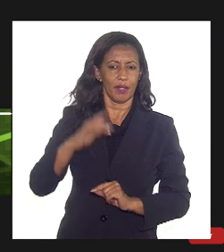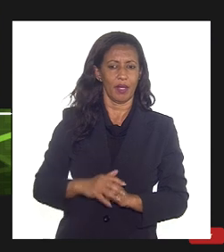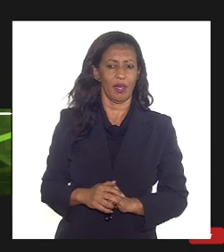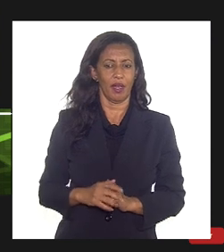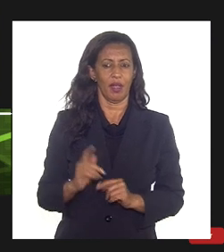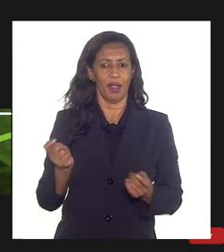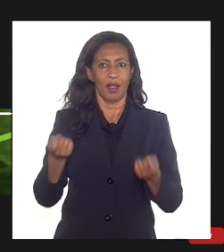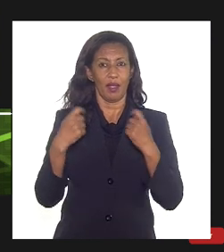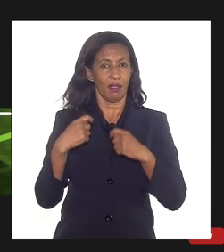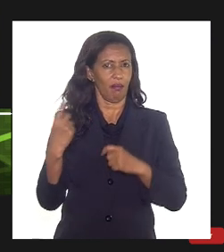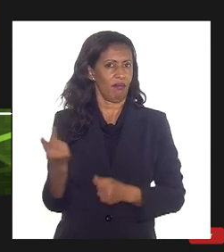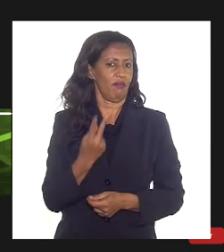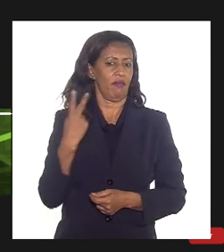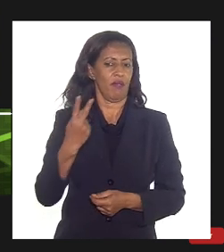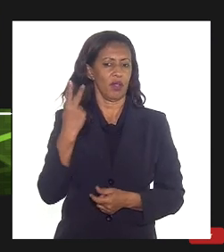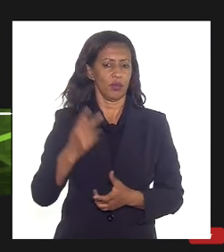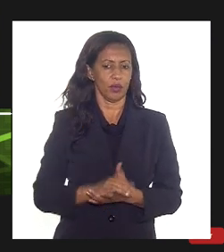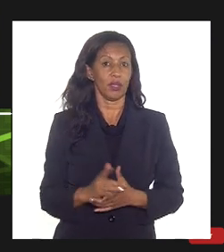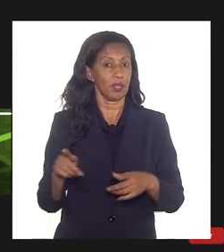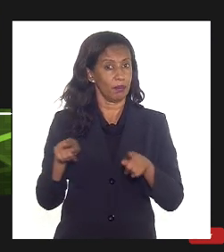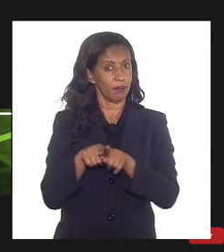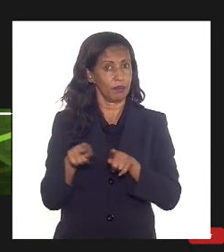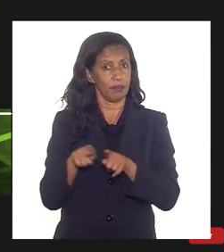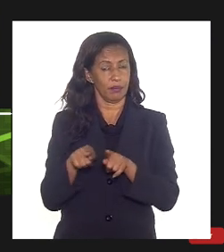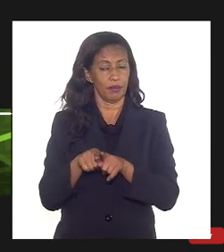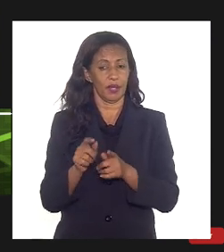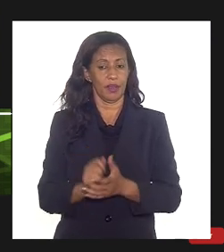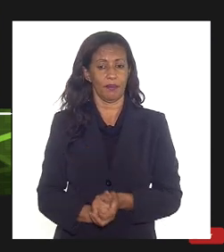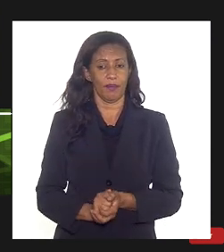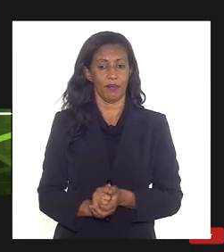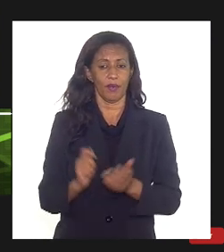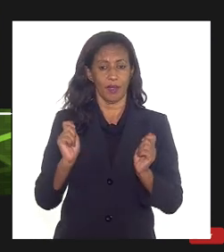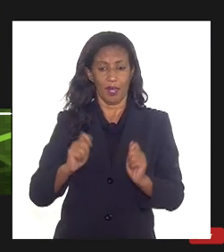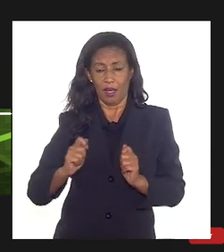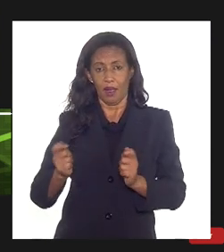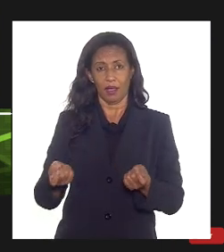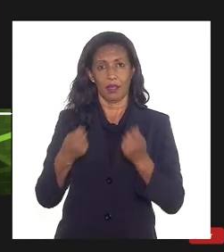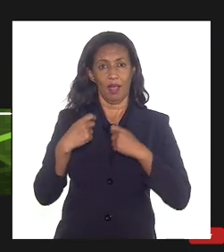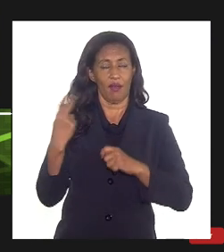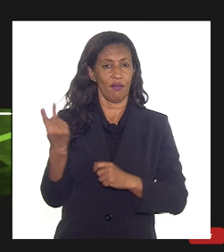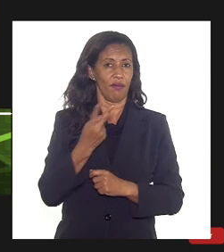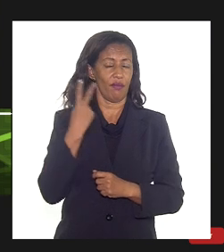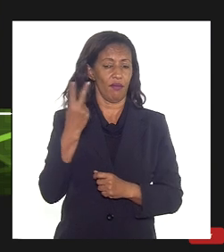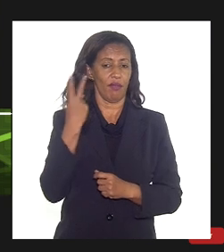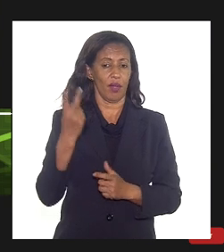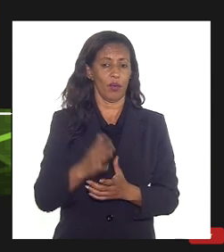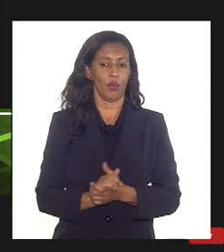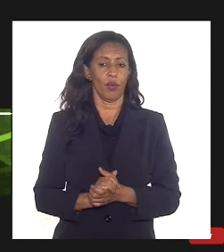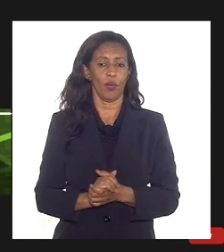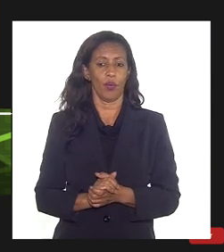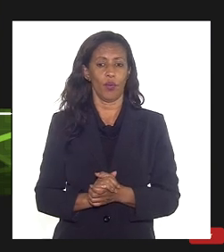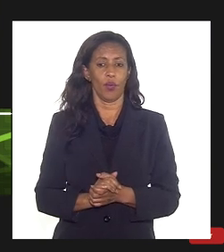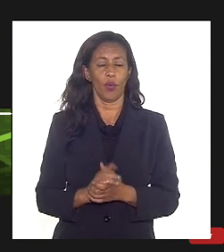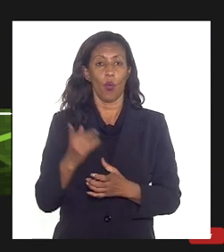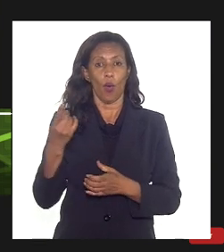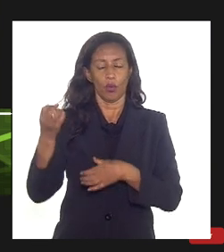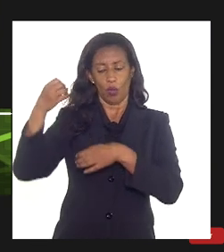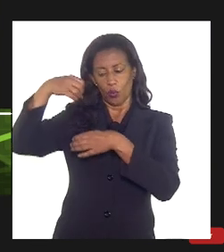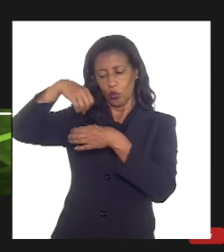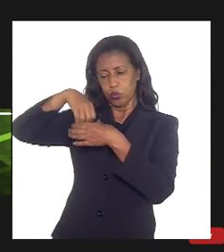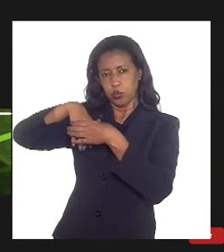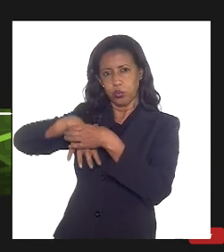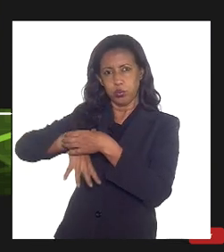traz muito valor também ela pode trazer muito valor porque ela mobiliza um pouco o óleo quando eu reinjeto o gás do